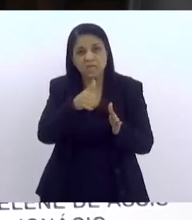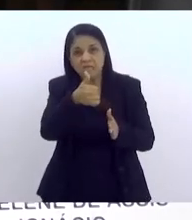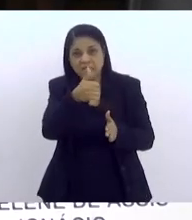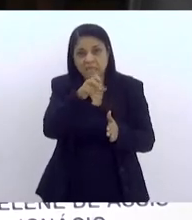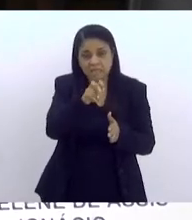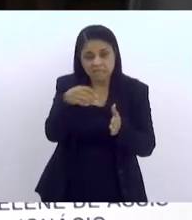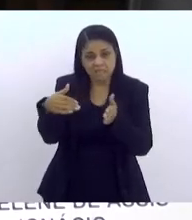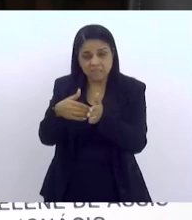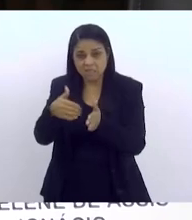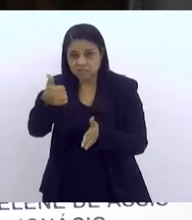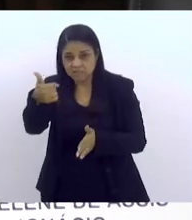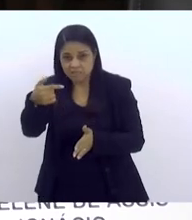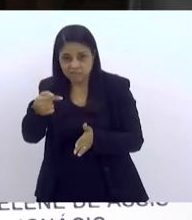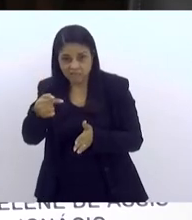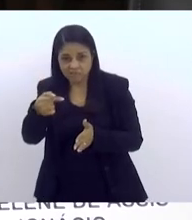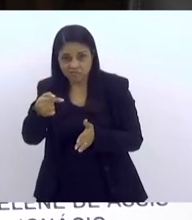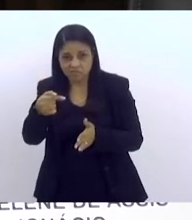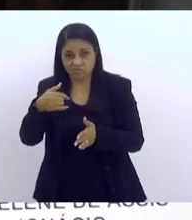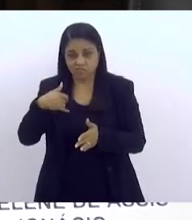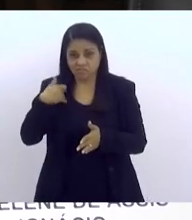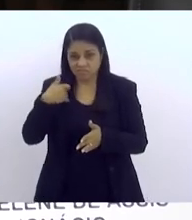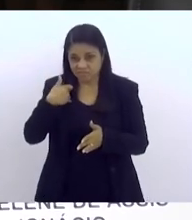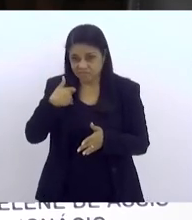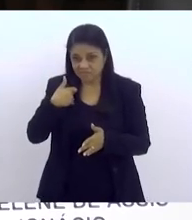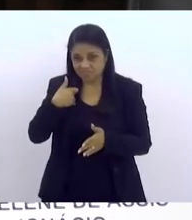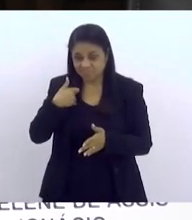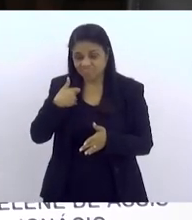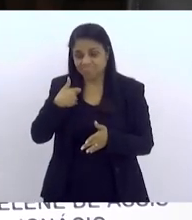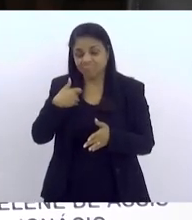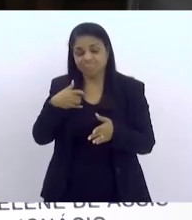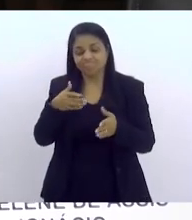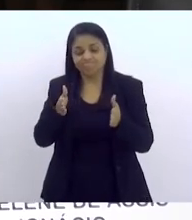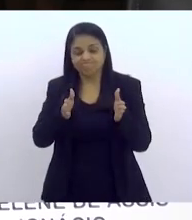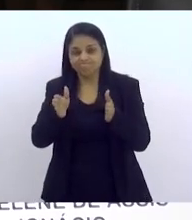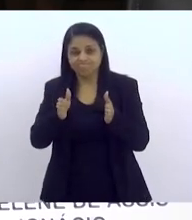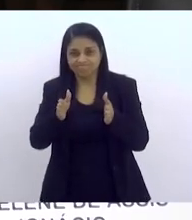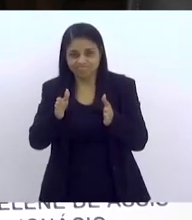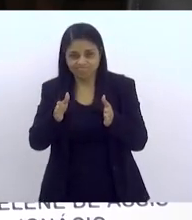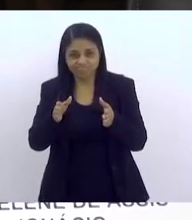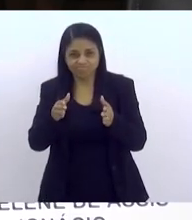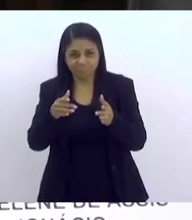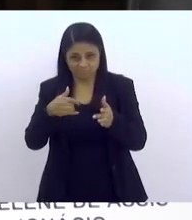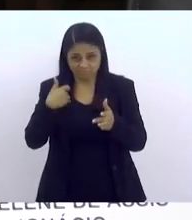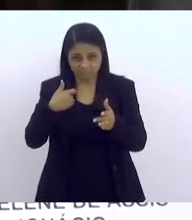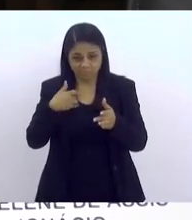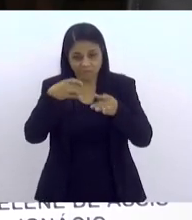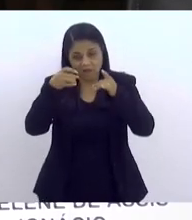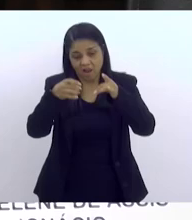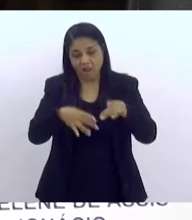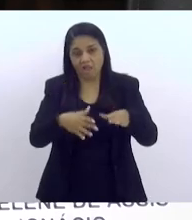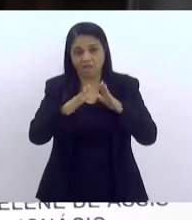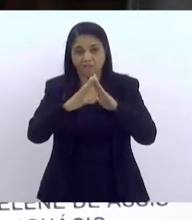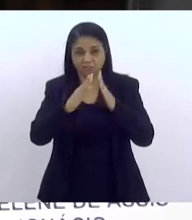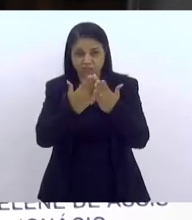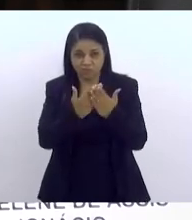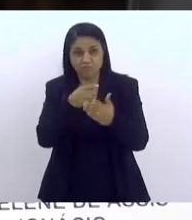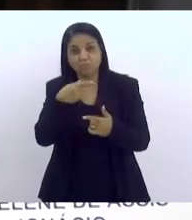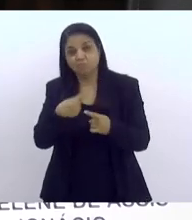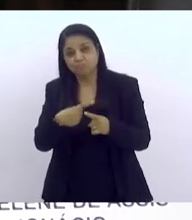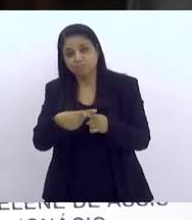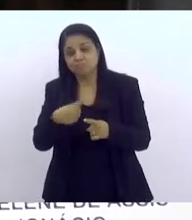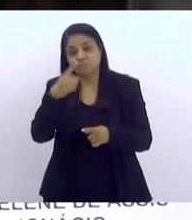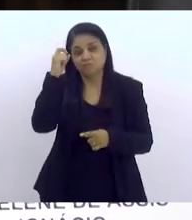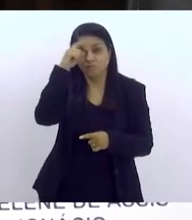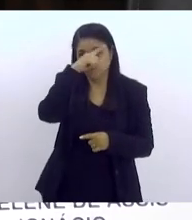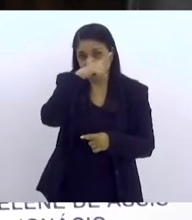é o recorte entre essa juventude que evade. E a juventude que tem dificuldade. A gente conseguiu